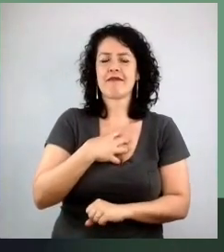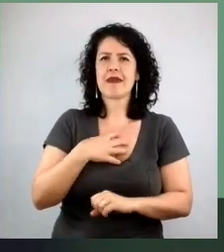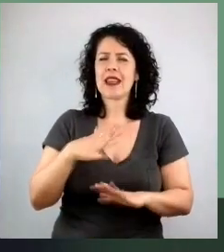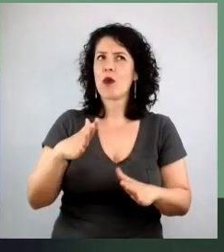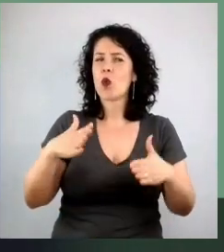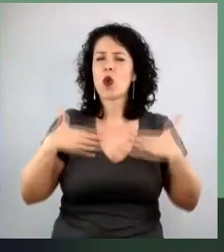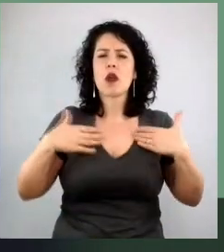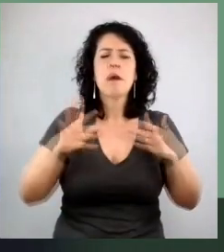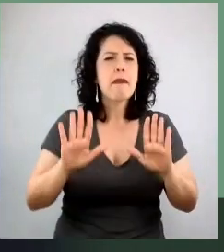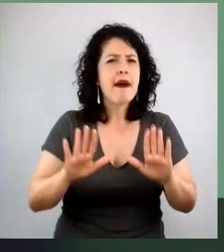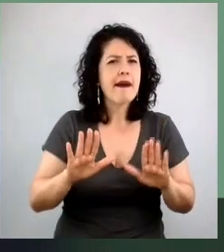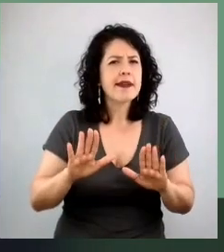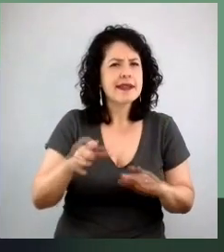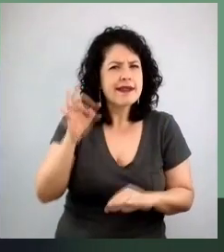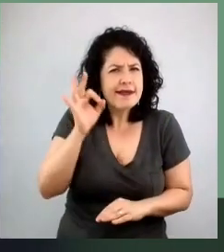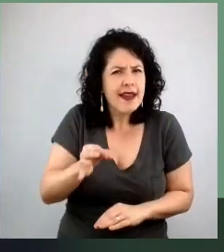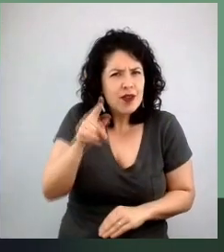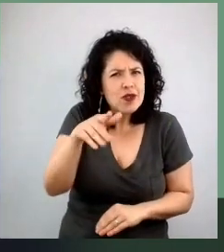mesmo.